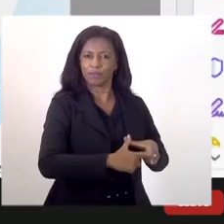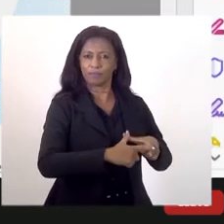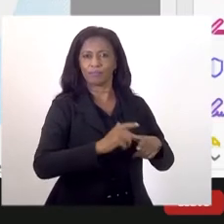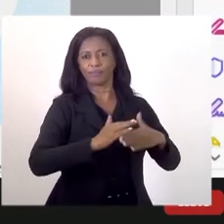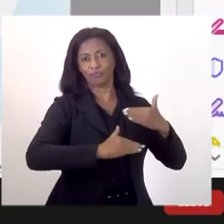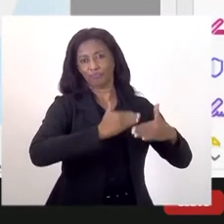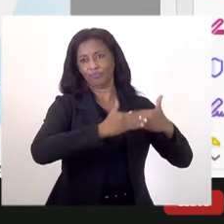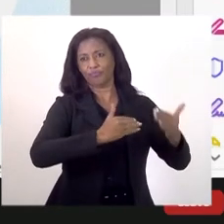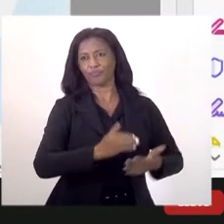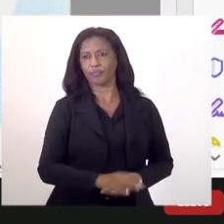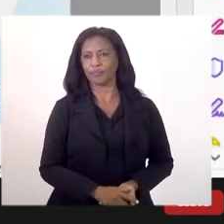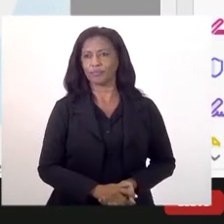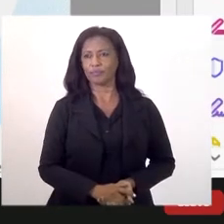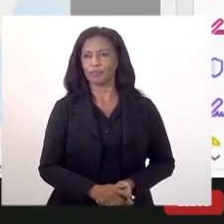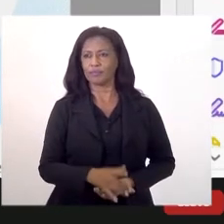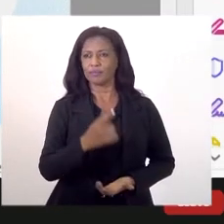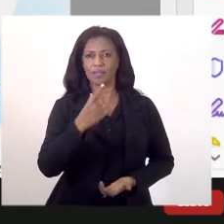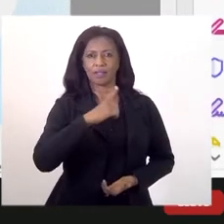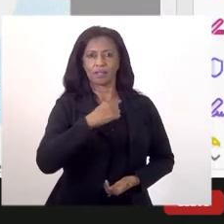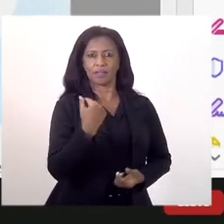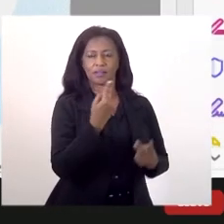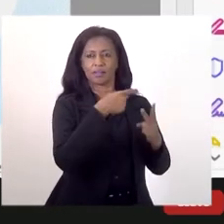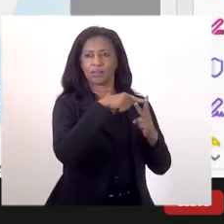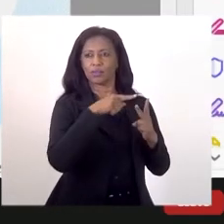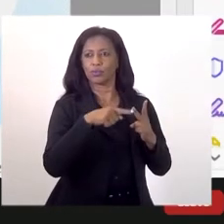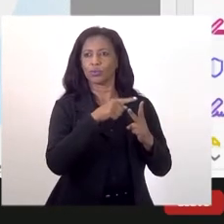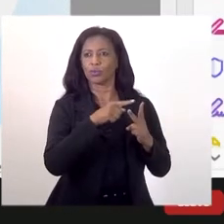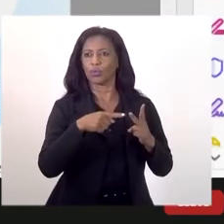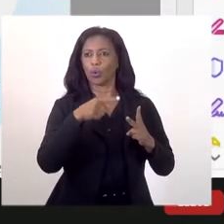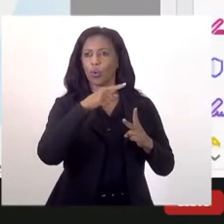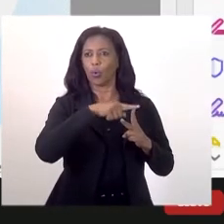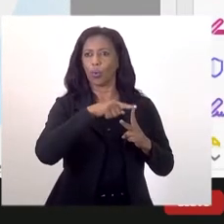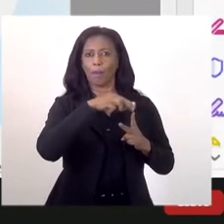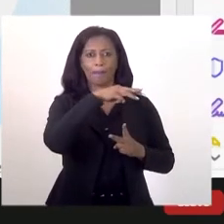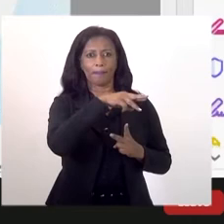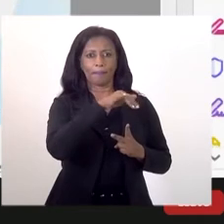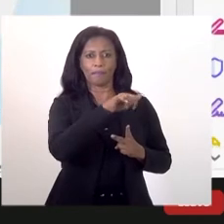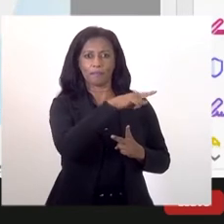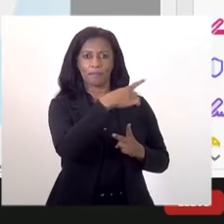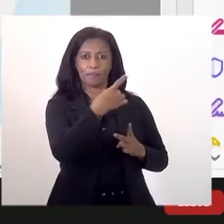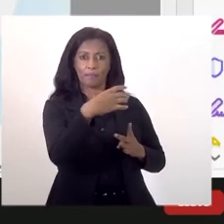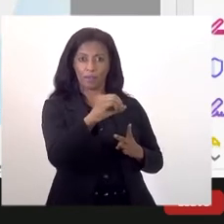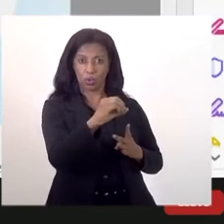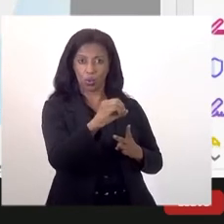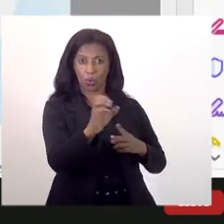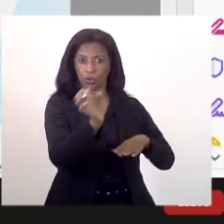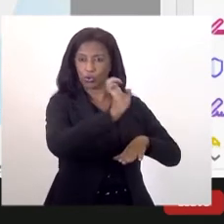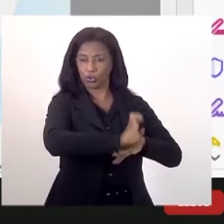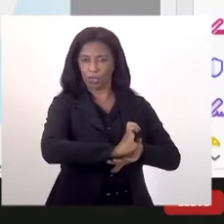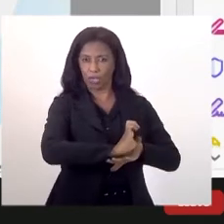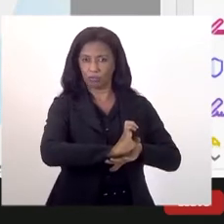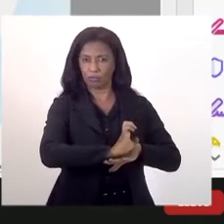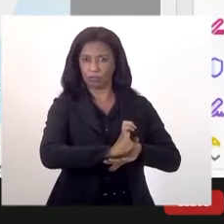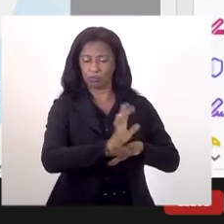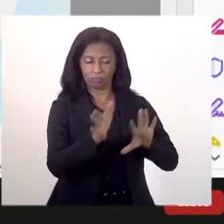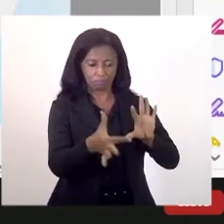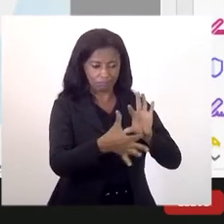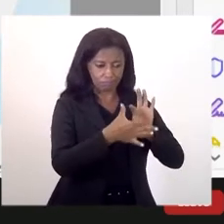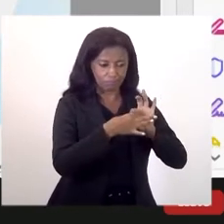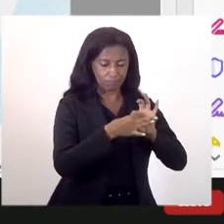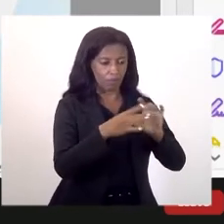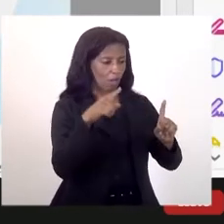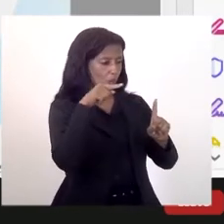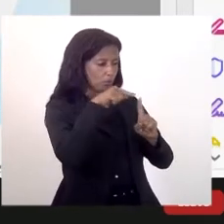estão envolvidas. E aí, nós teríamos duas vertentes. Uma de missões, missões de Estado, missões ligadas aos